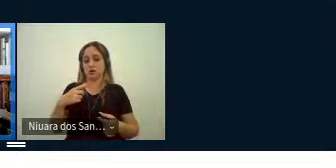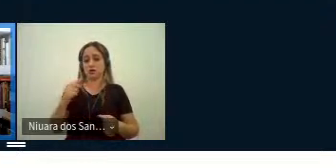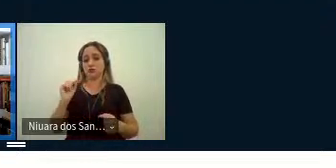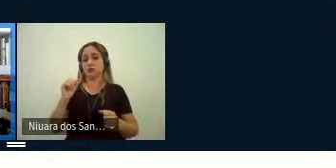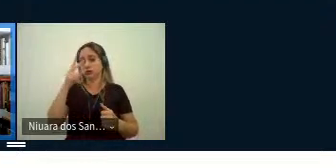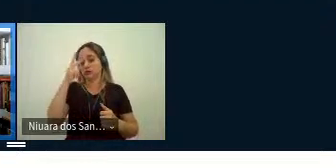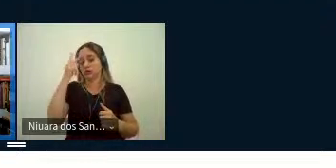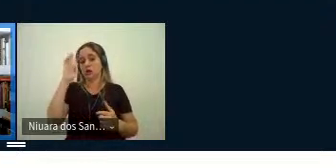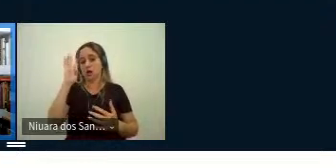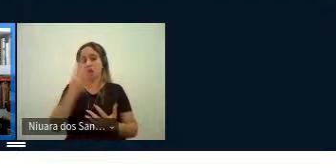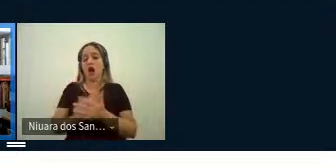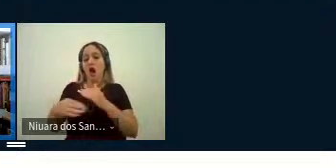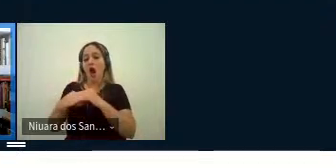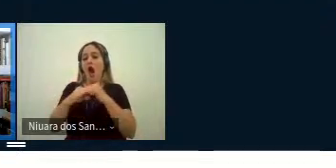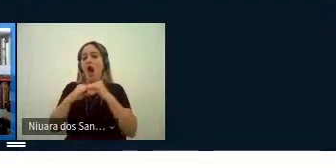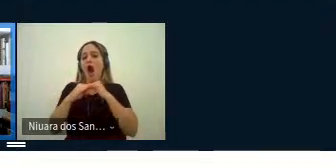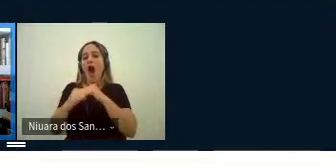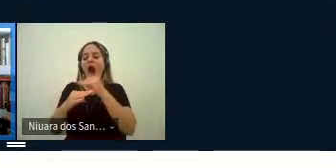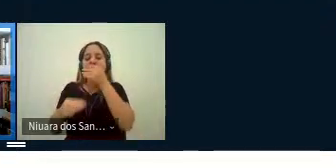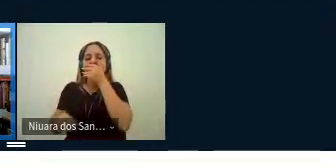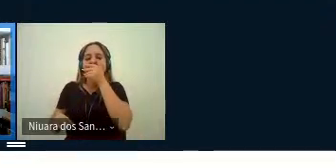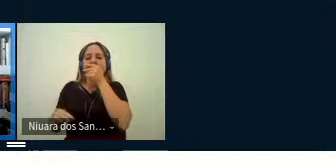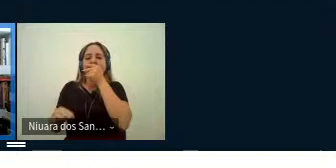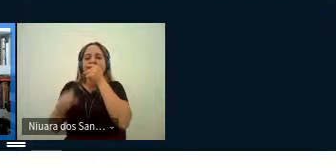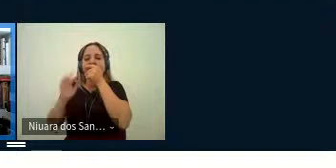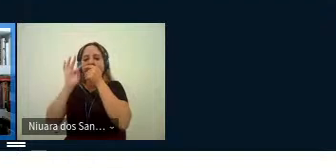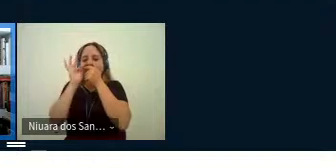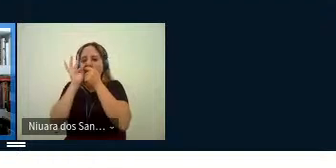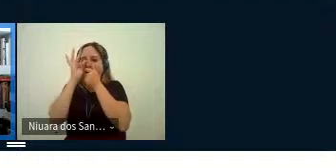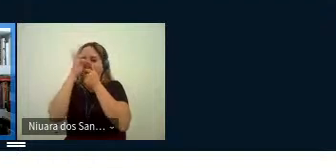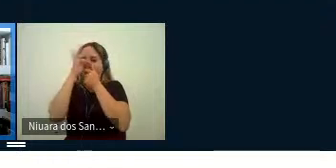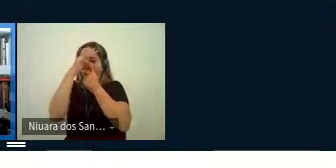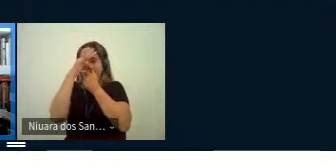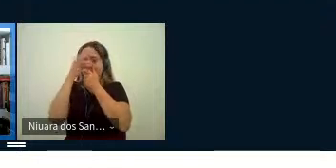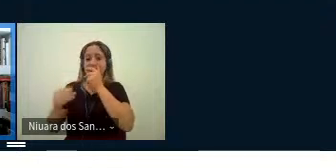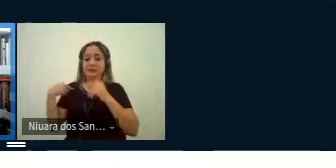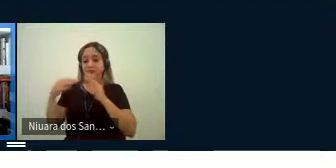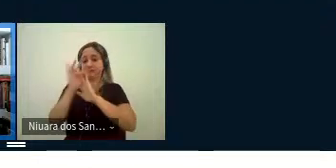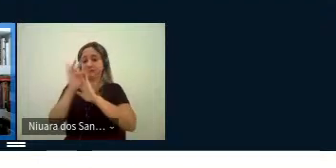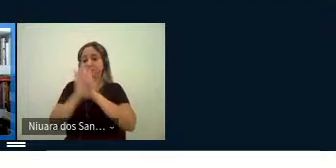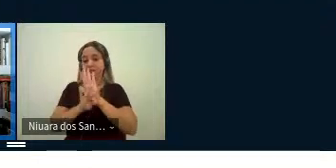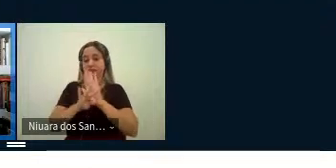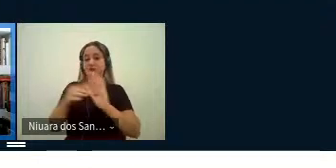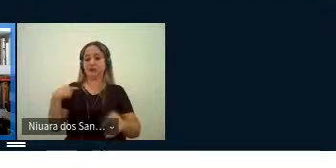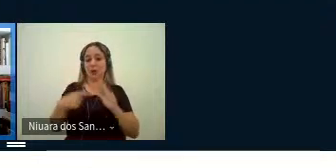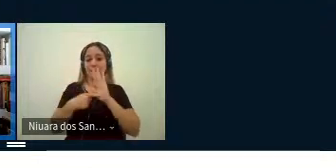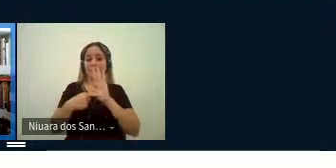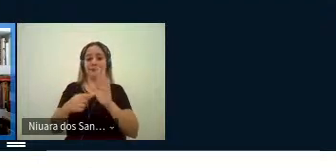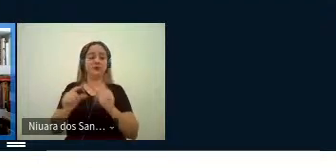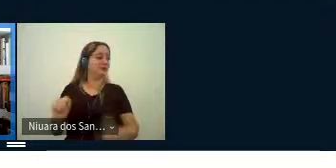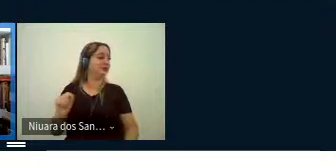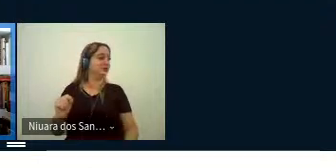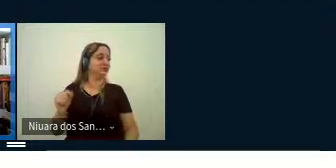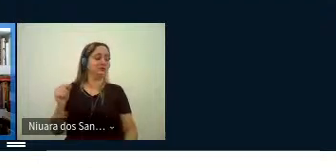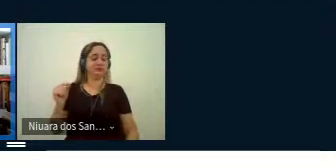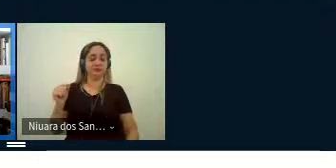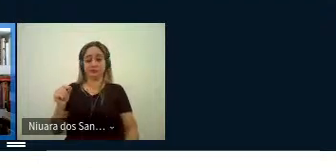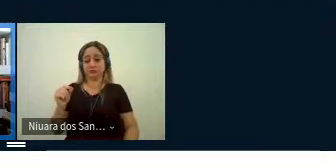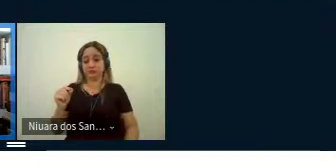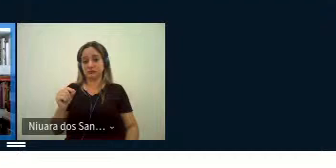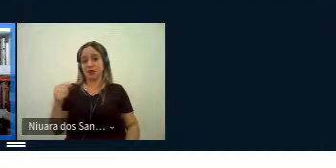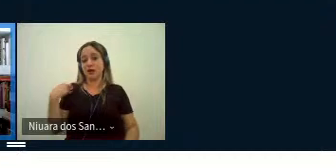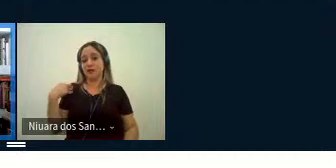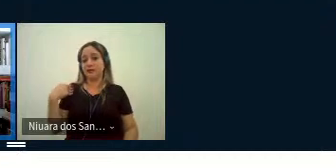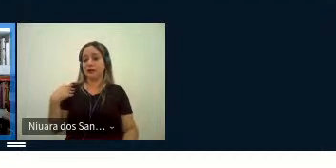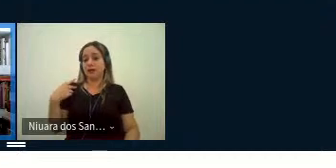nível em seu nível de fidelidade né ao texto fonte reforça a subalternidade né a compreensão é essa né que